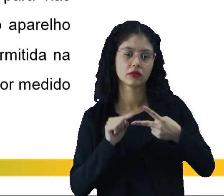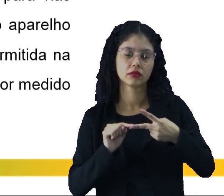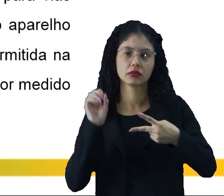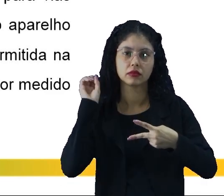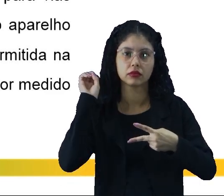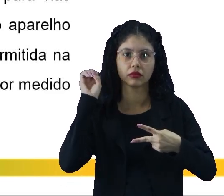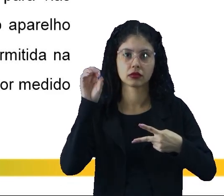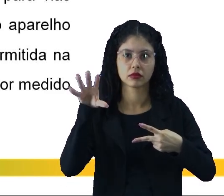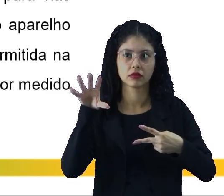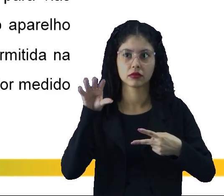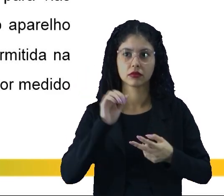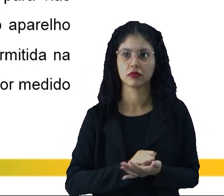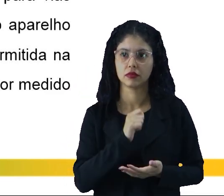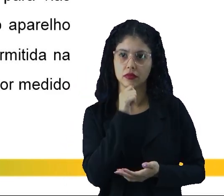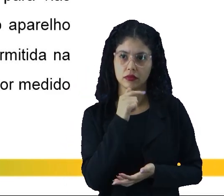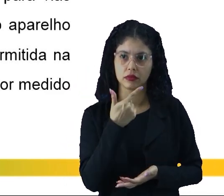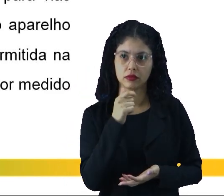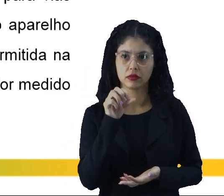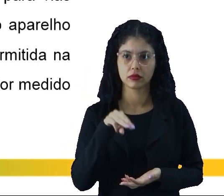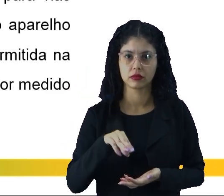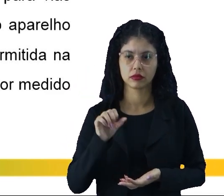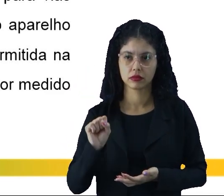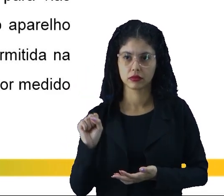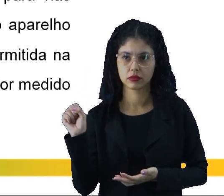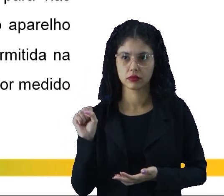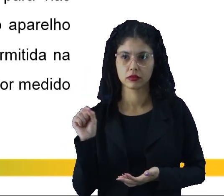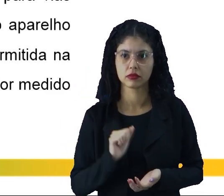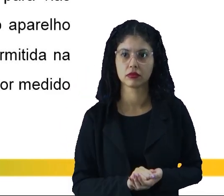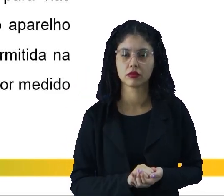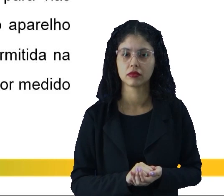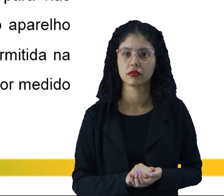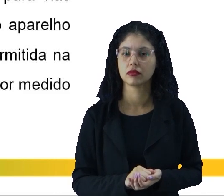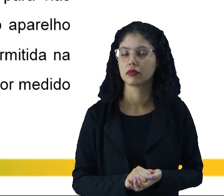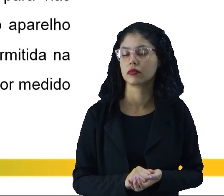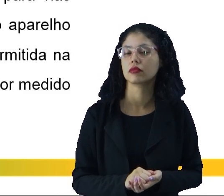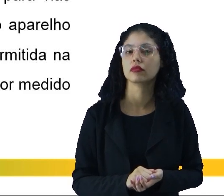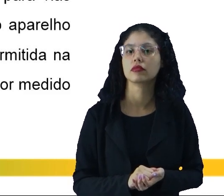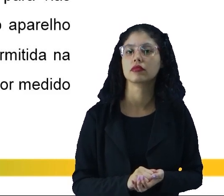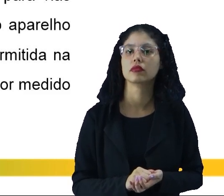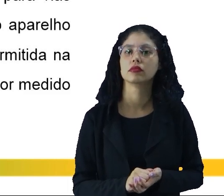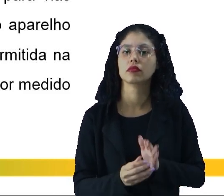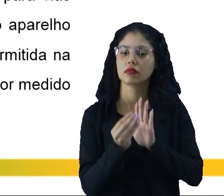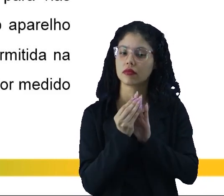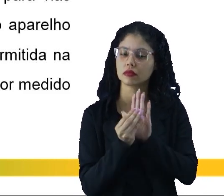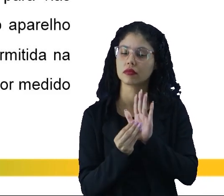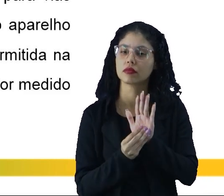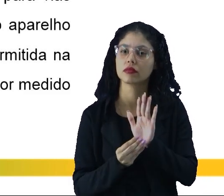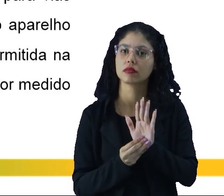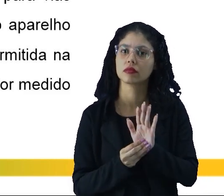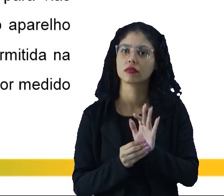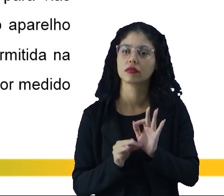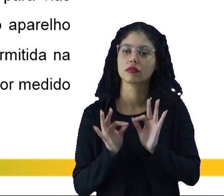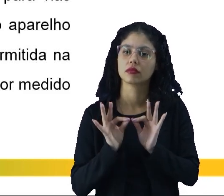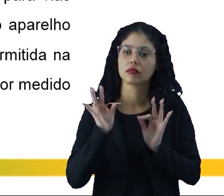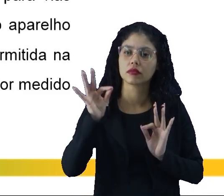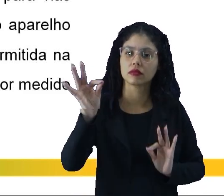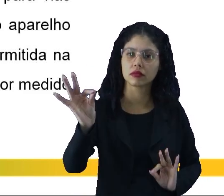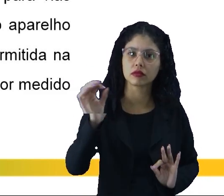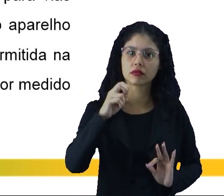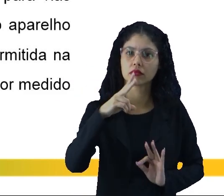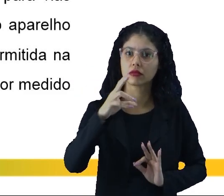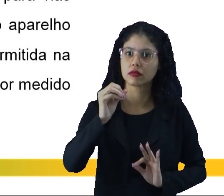sensores no tempo de 20 milissegundos. Olha que dado interessante nós temos aqui. Nós temos a distância